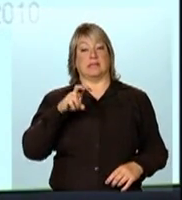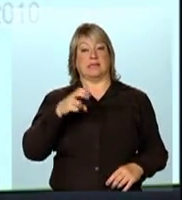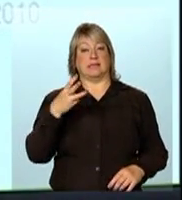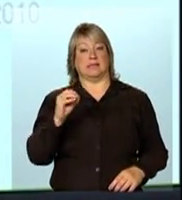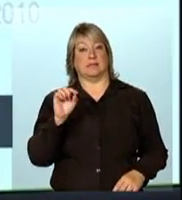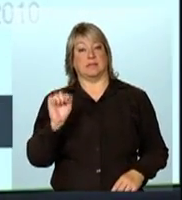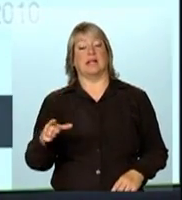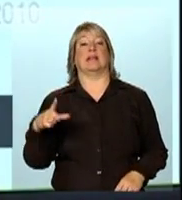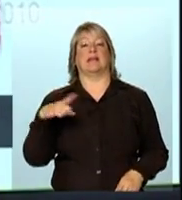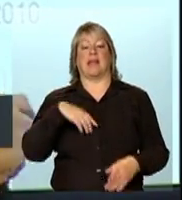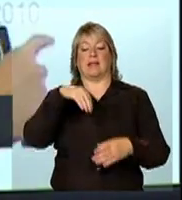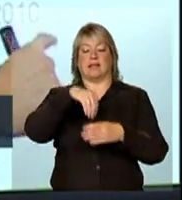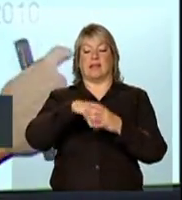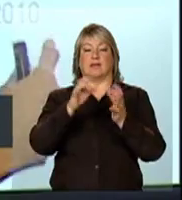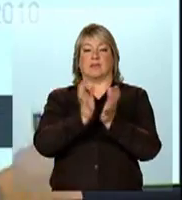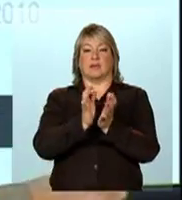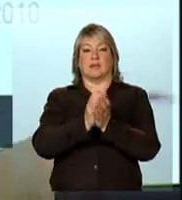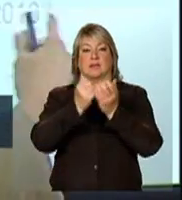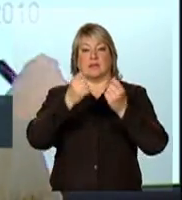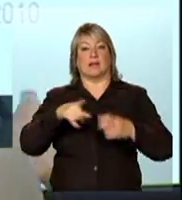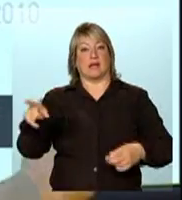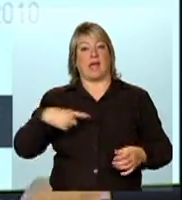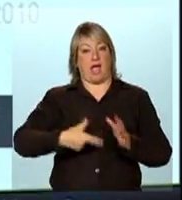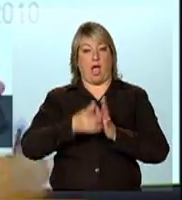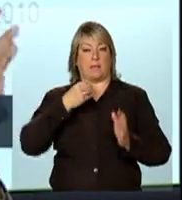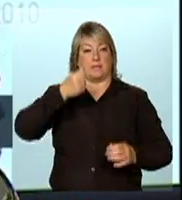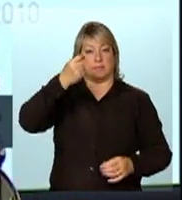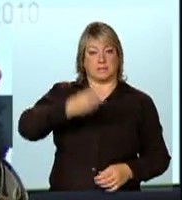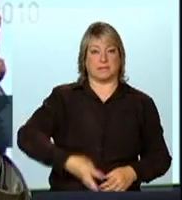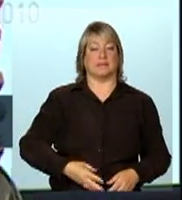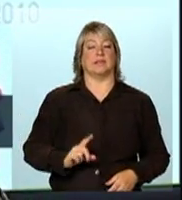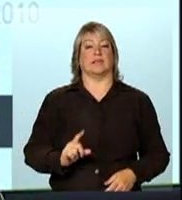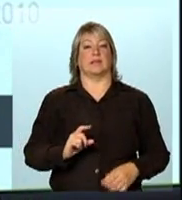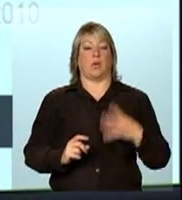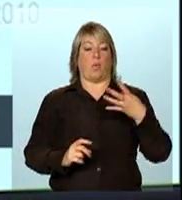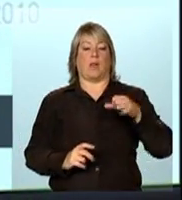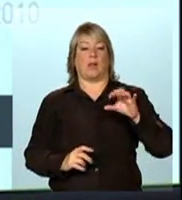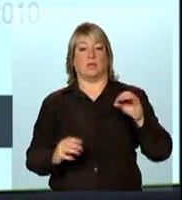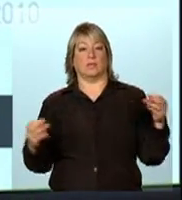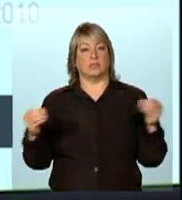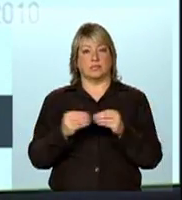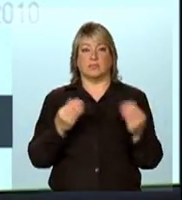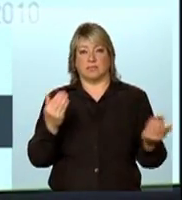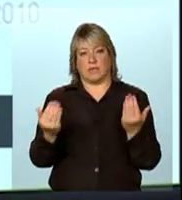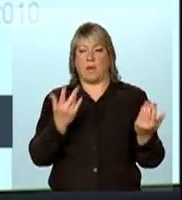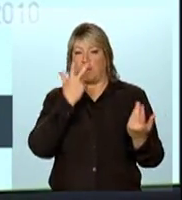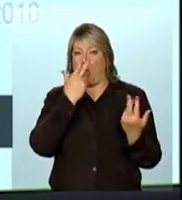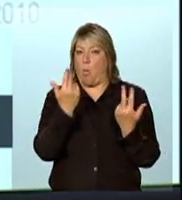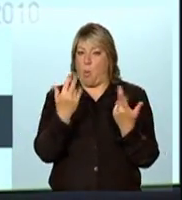do intervalo de confiança da apresentação do Pedro, como o 490 está dentro do nosso intervalo de confiança.